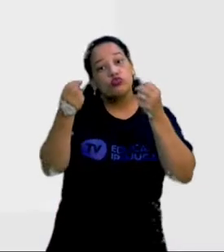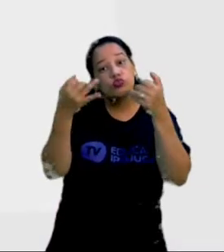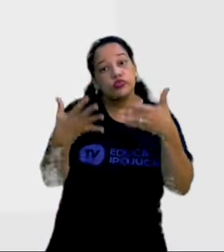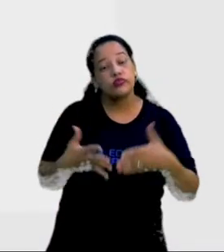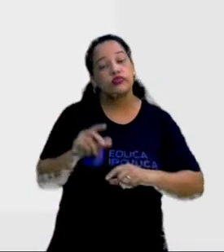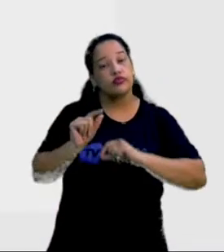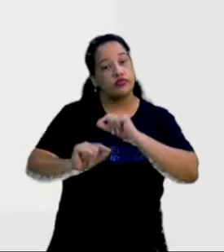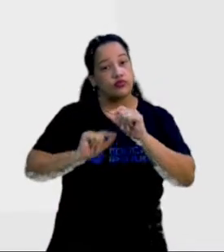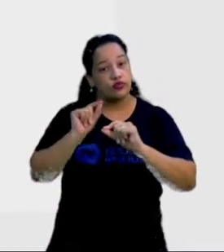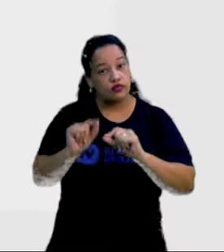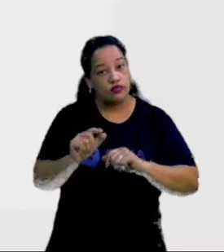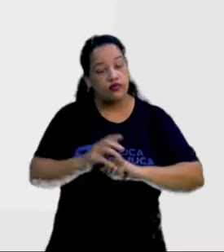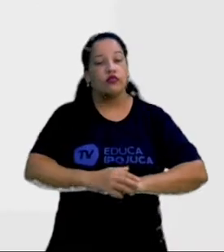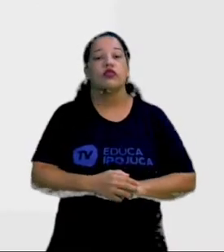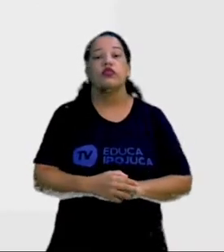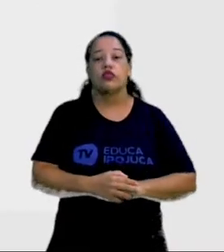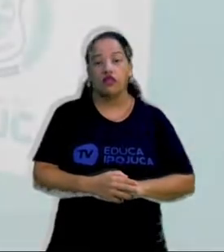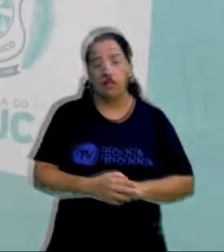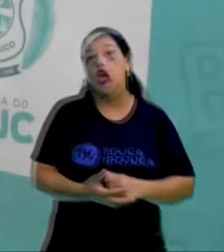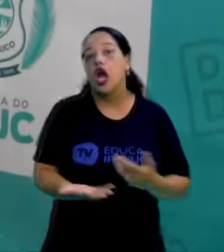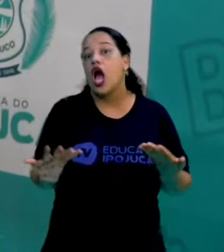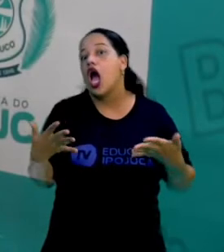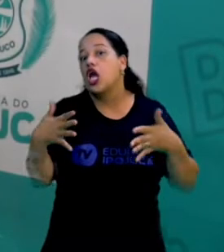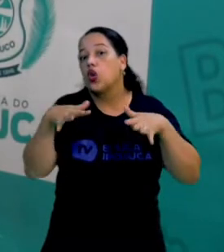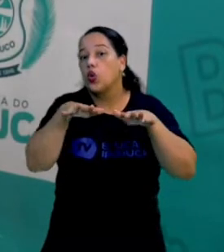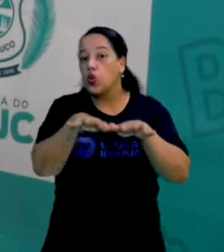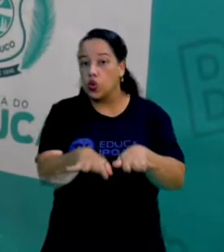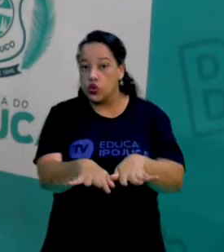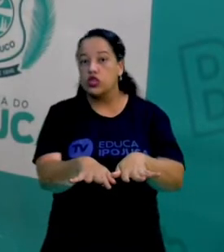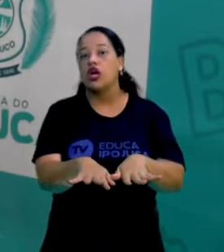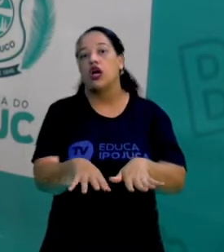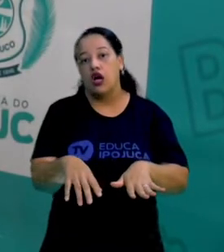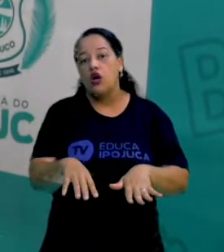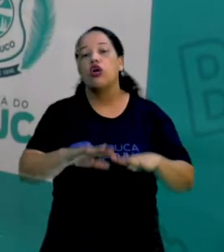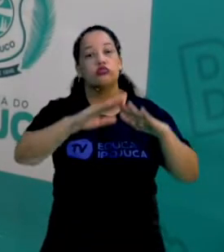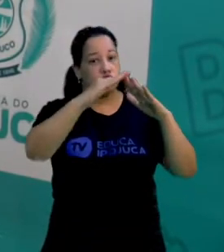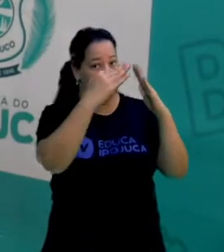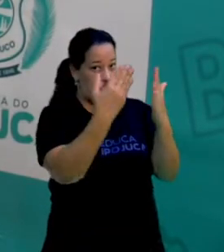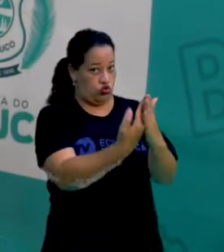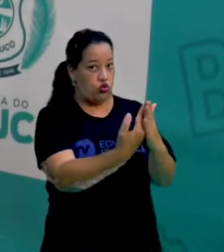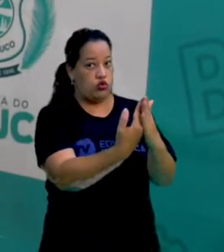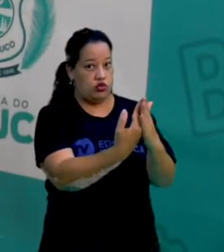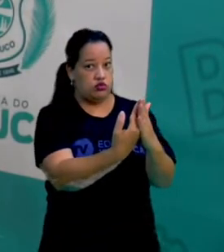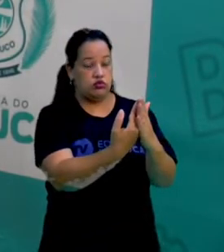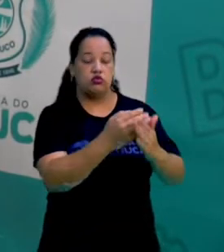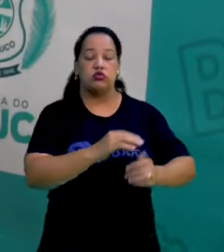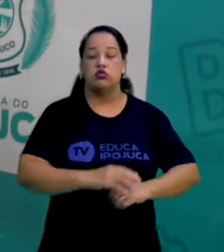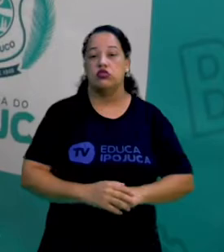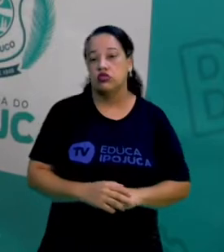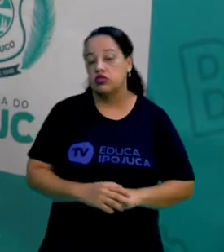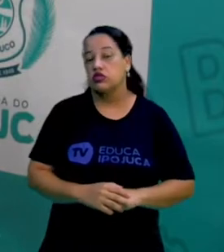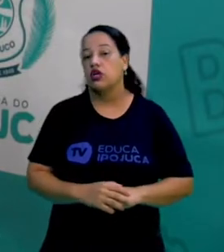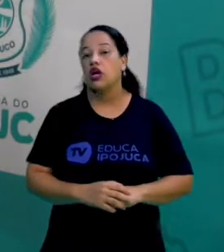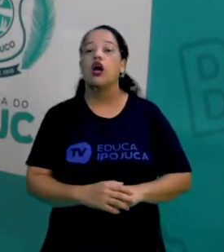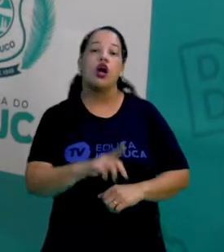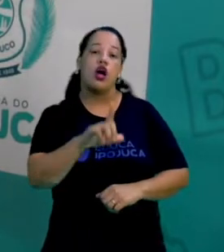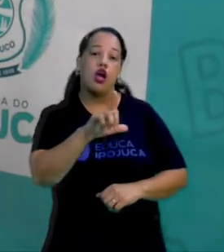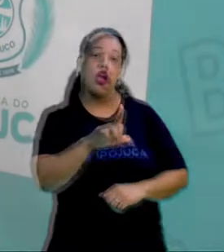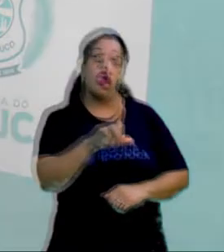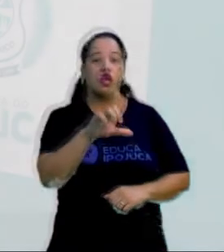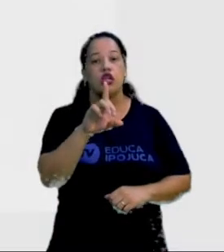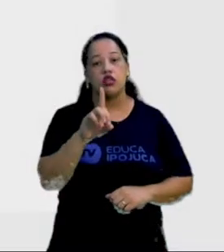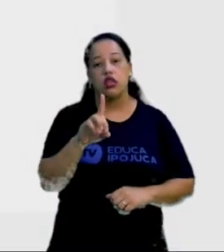sobre a questão da inclusão social dentro das de escolas. A LDB,